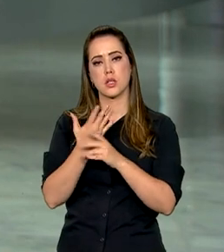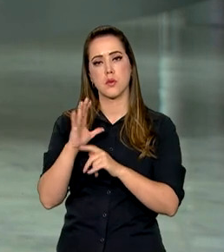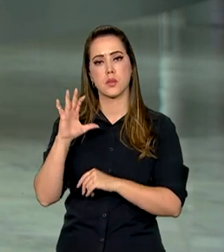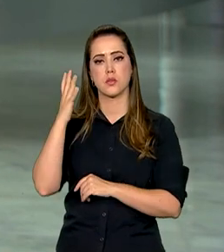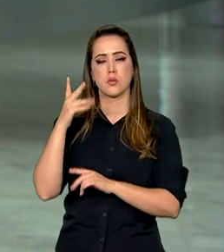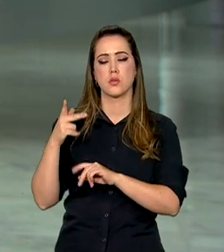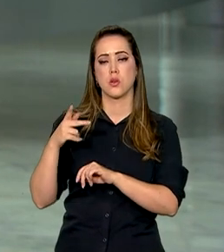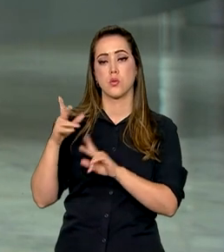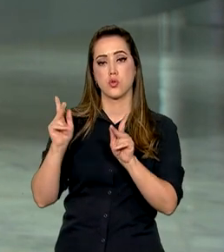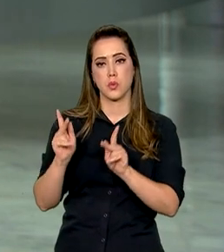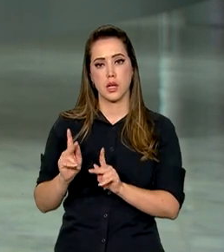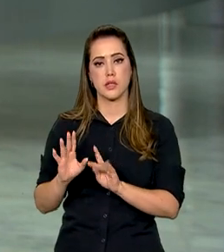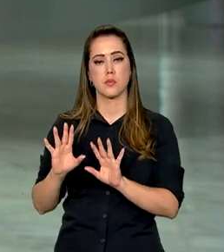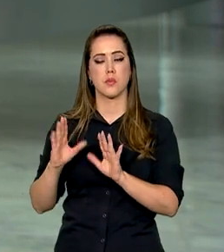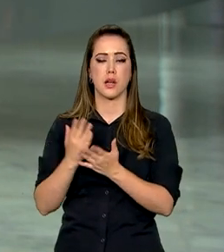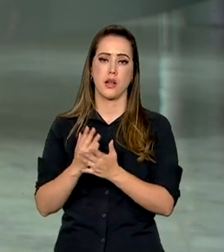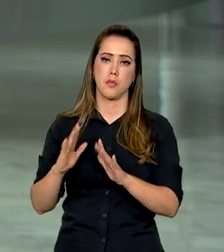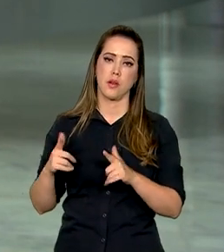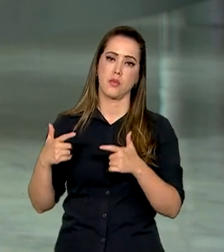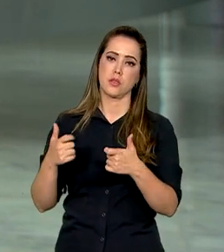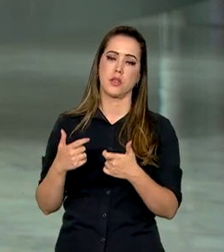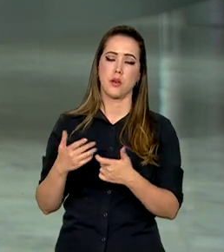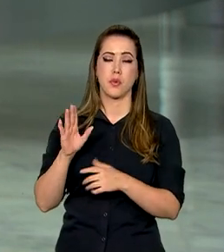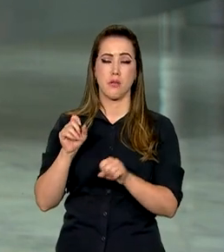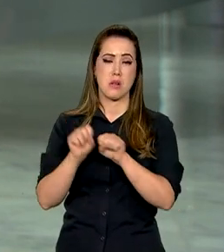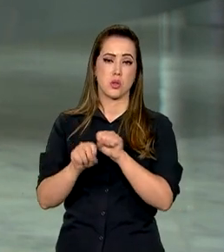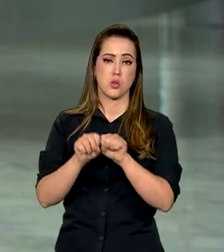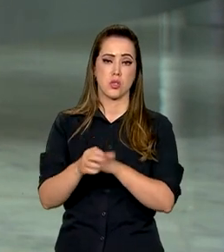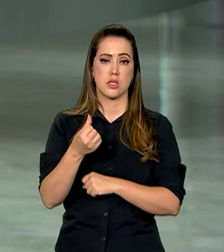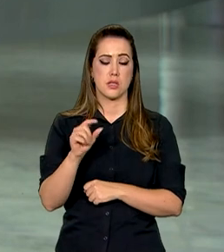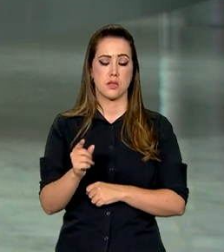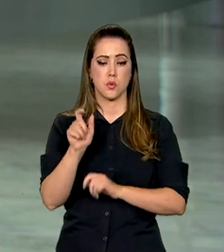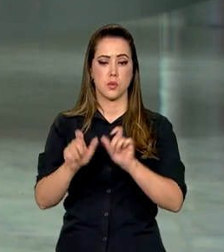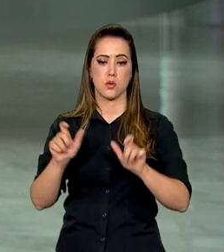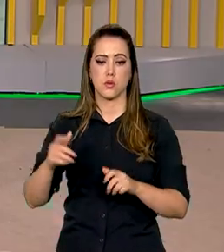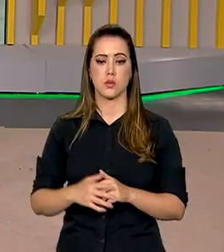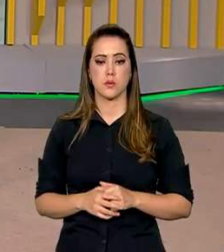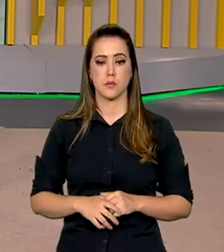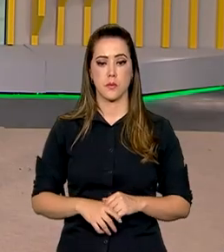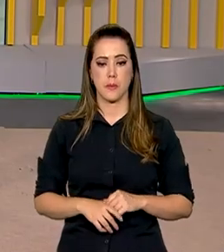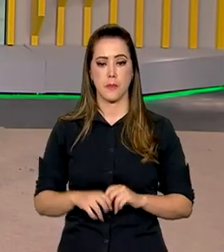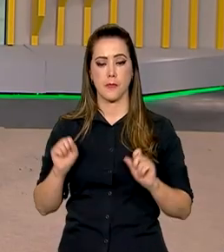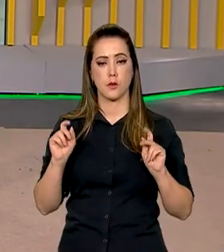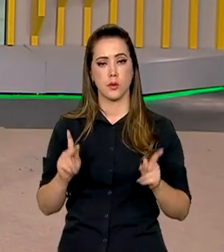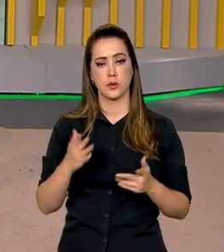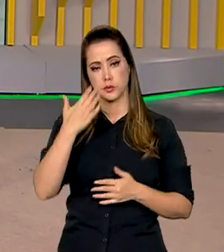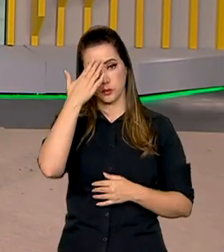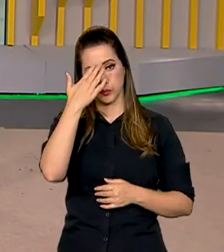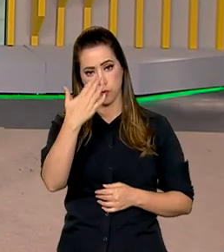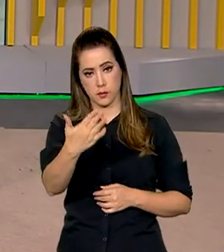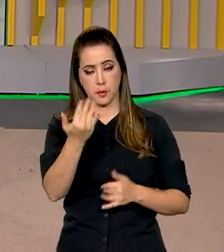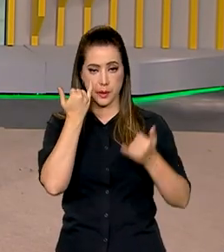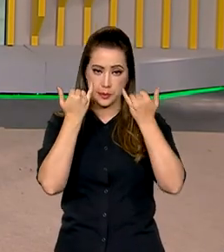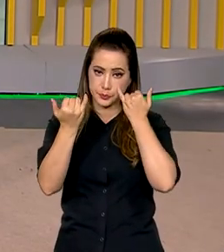resolução pacífica para o conflito que já matou mais de 6 mil pessoas. Roberto e Carol. Ok, Pablo, obrigada